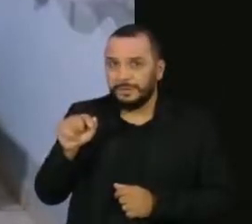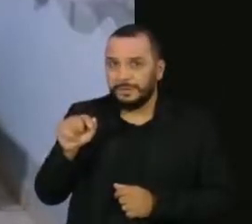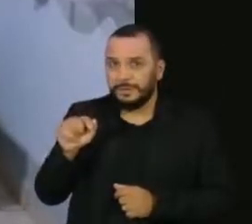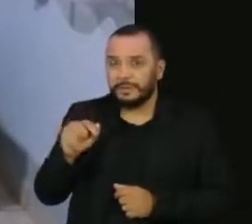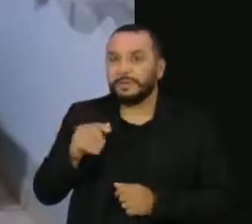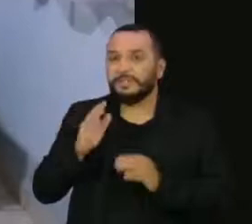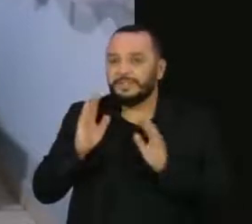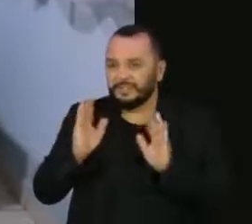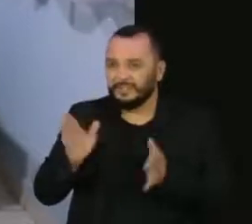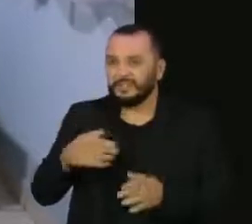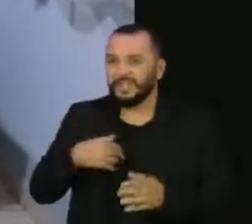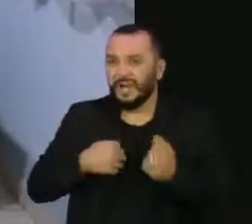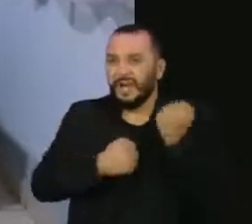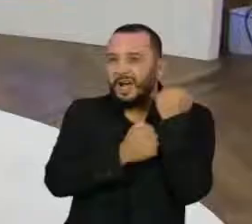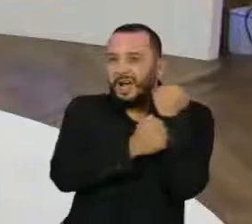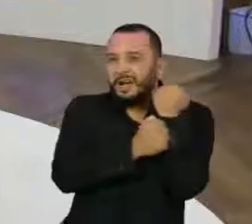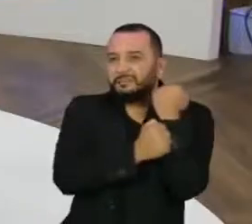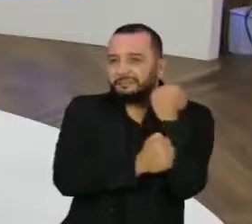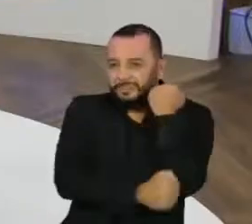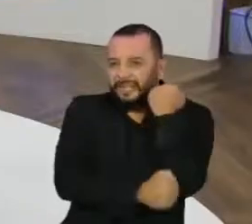Já peidei nela pra caramba.